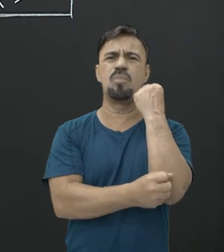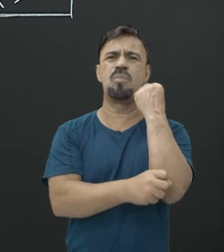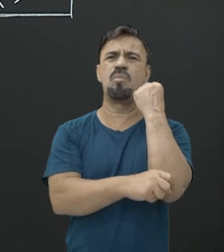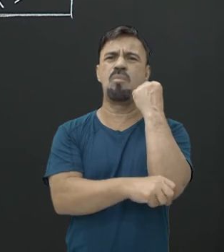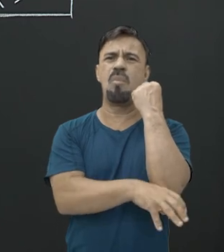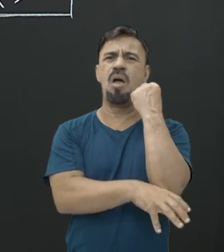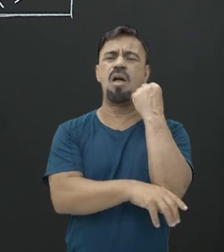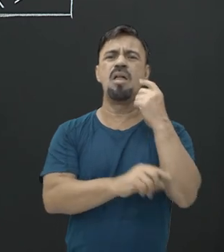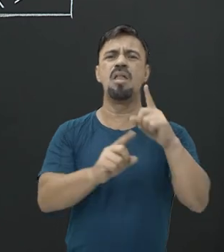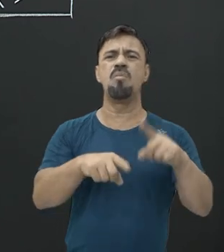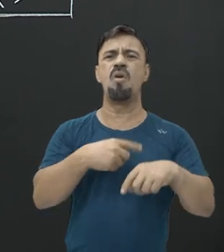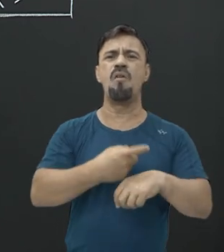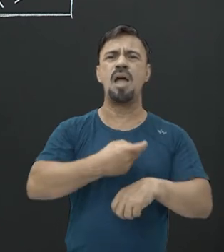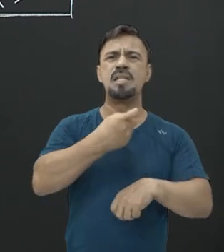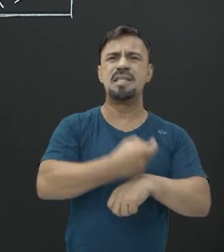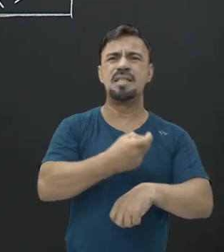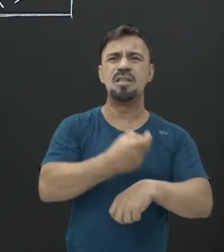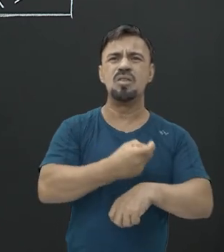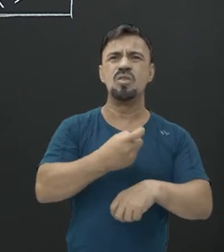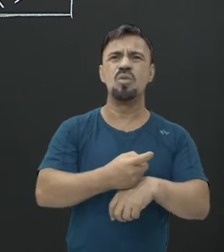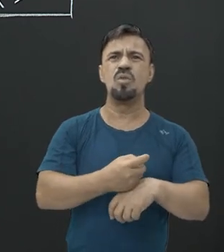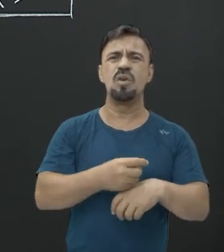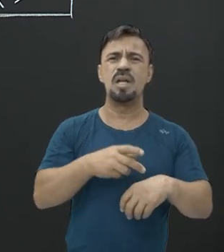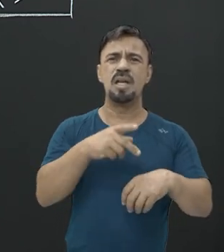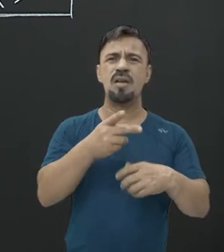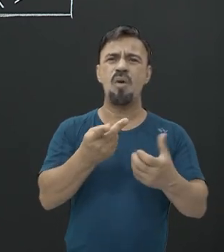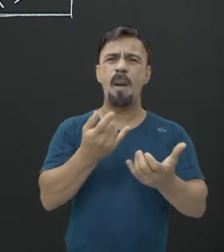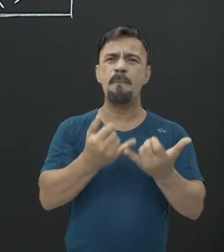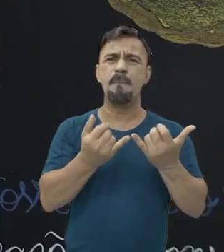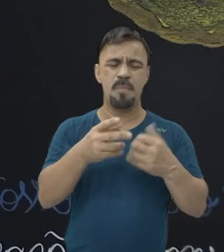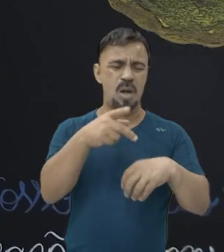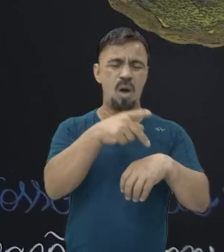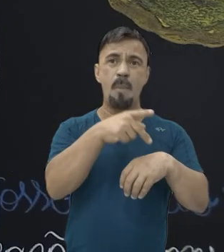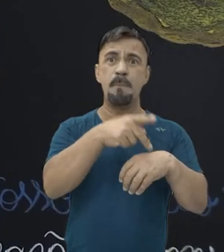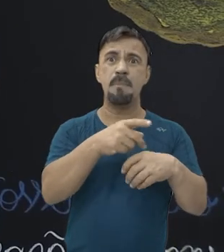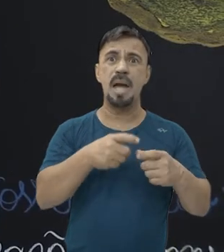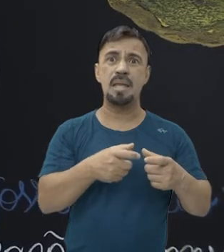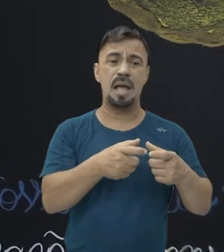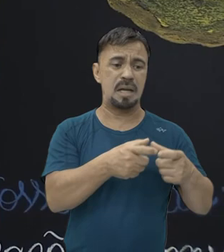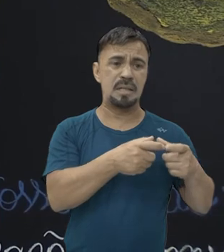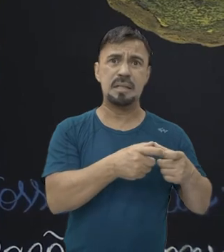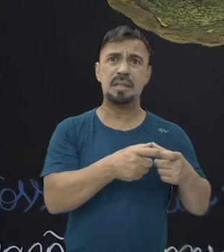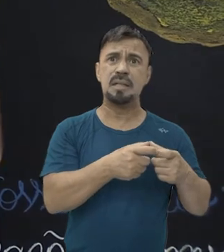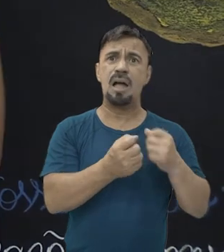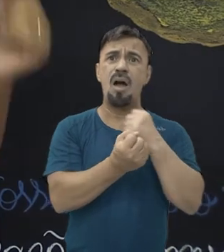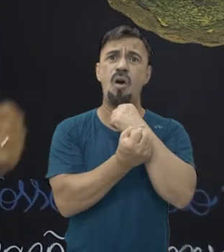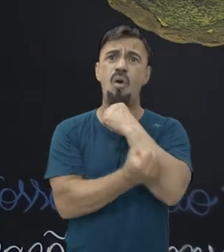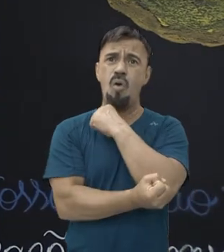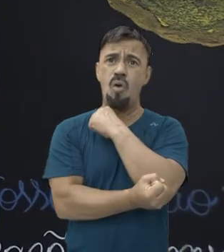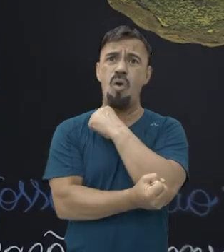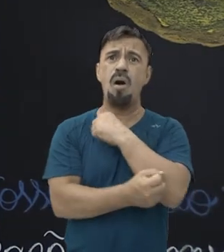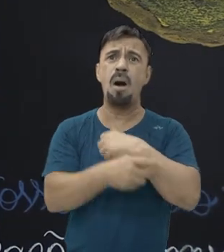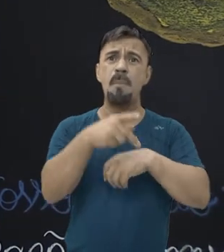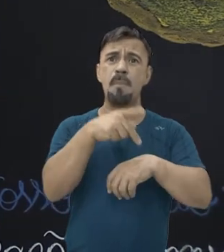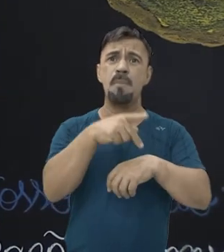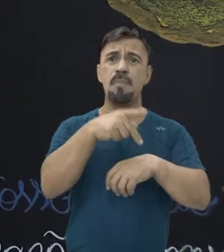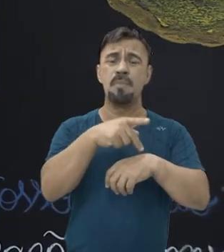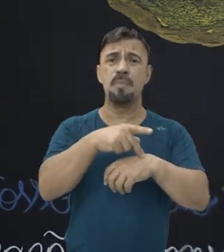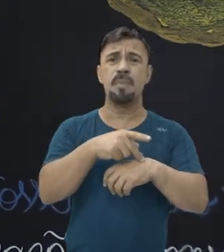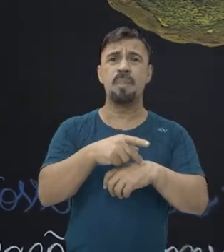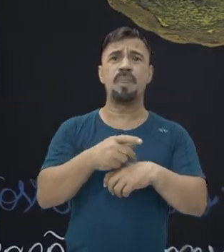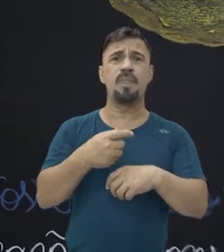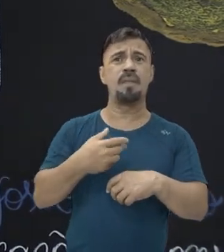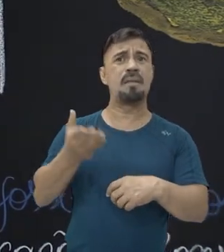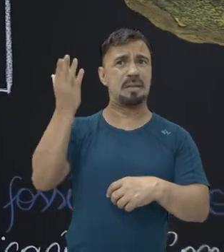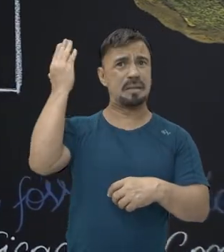acontece a mineralização. Então, ficam aquelas pedras ali, mas é cocô. Gente, quem é que quer estudar cocô? Entendeu? O cocô do passado é bem